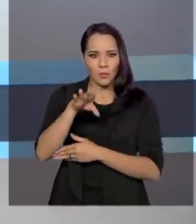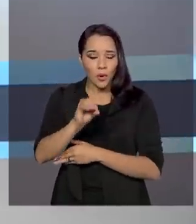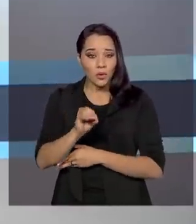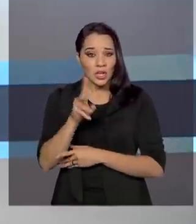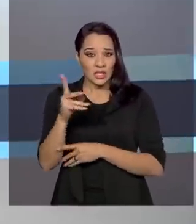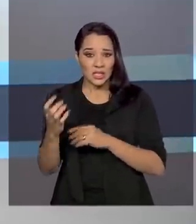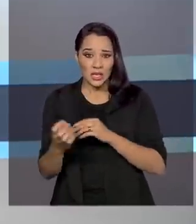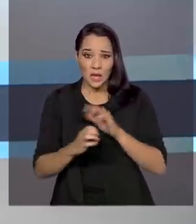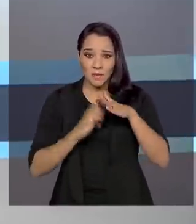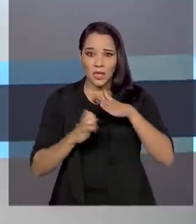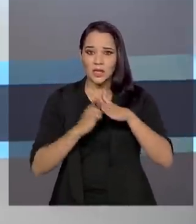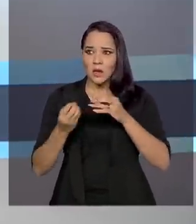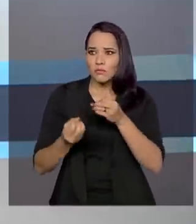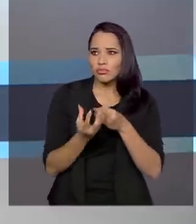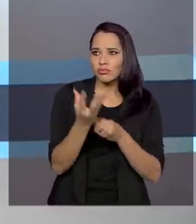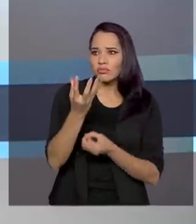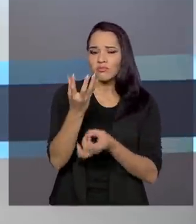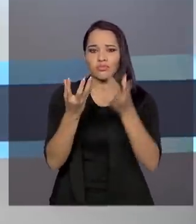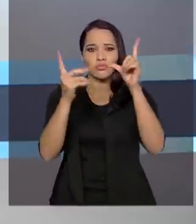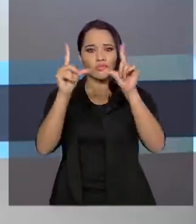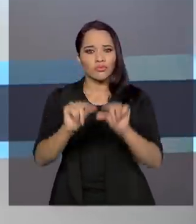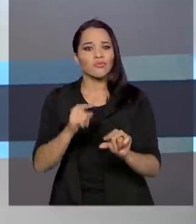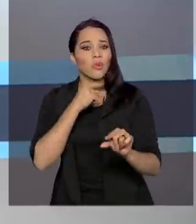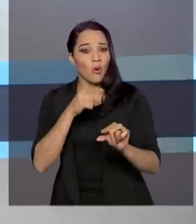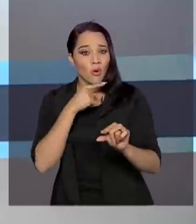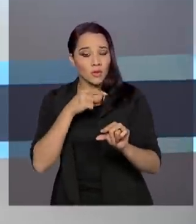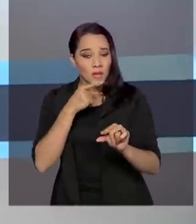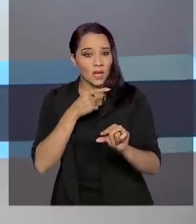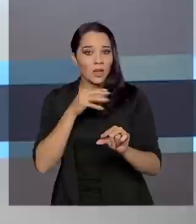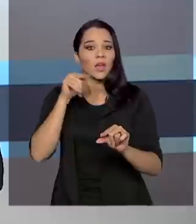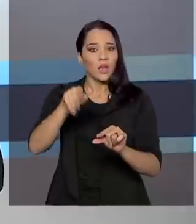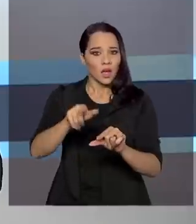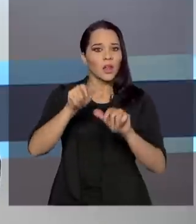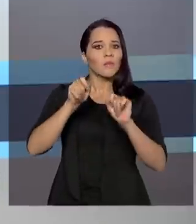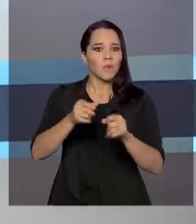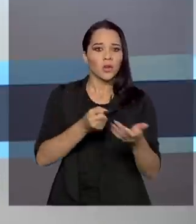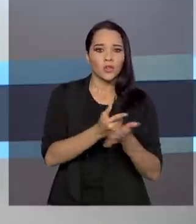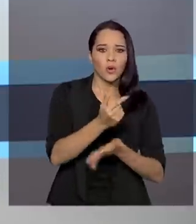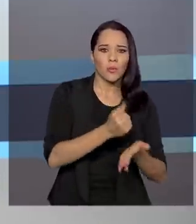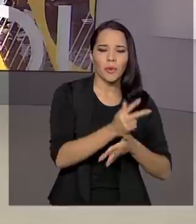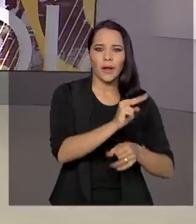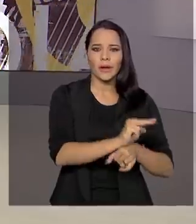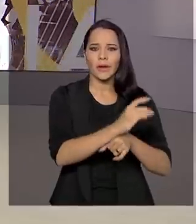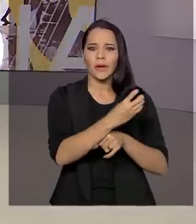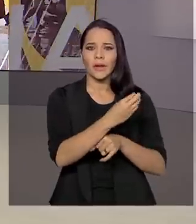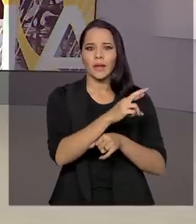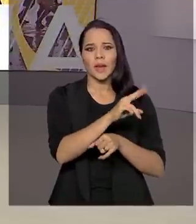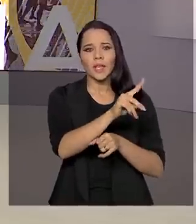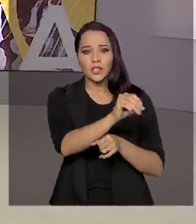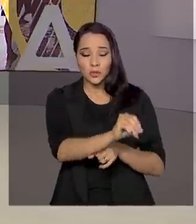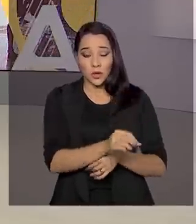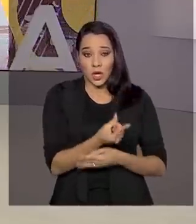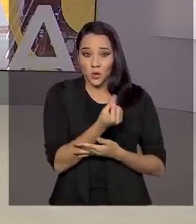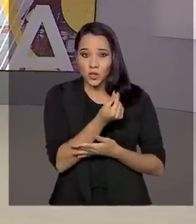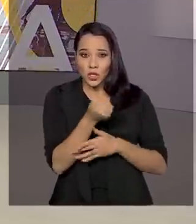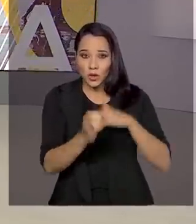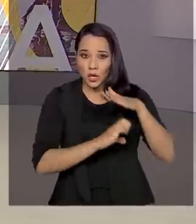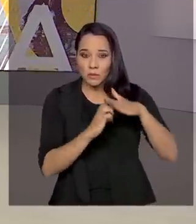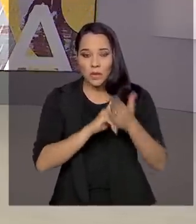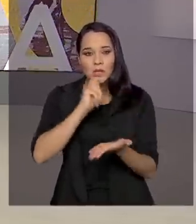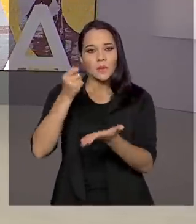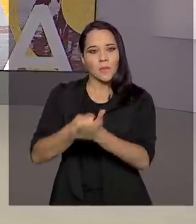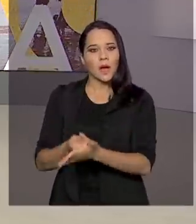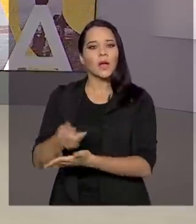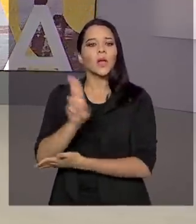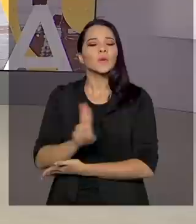não consegue reduzir as emissões de gases de efeito estufa, ela pode comprar créditos. O dinheiro que a empresa paga